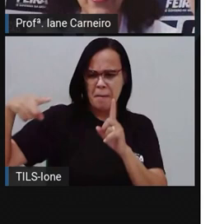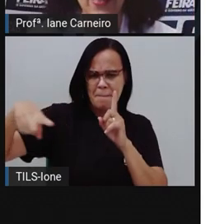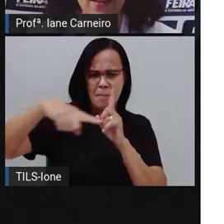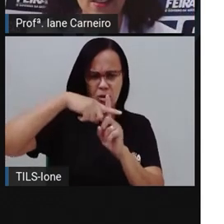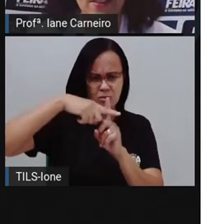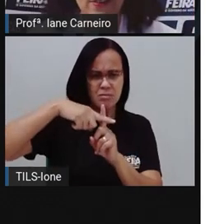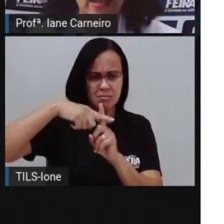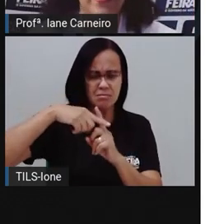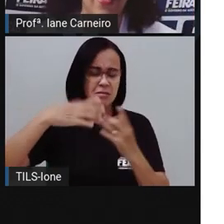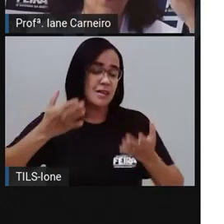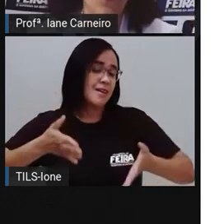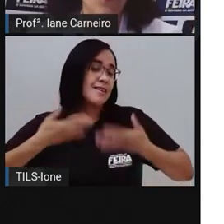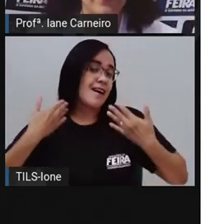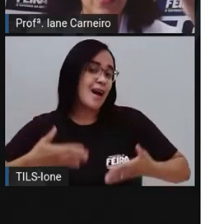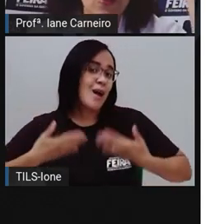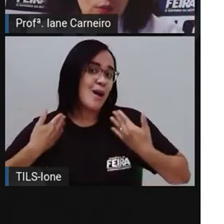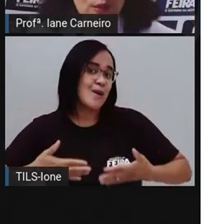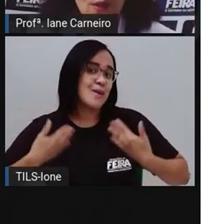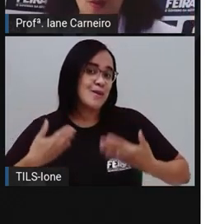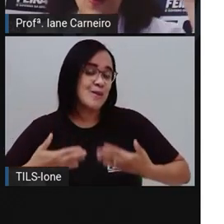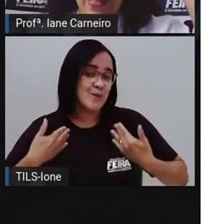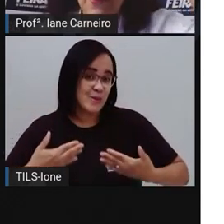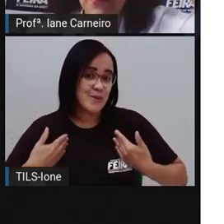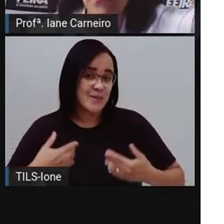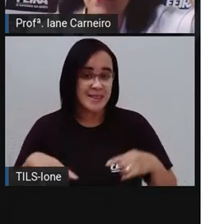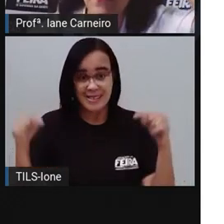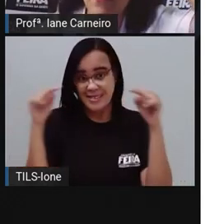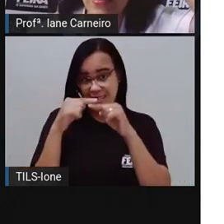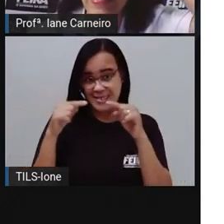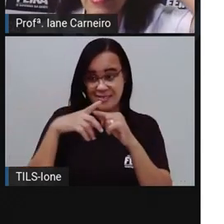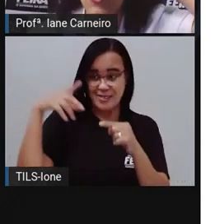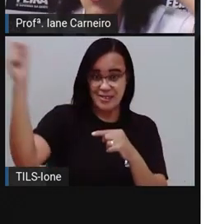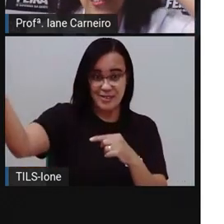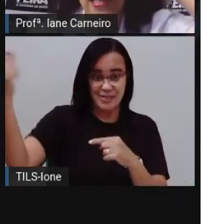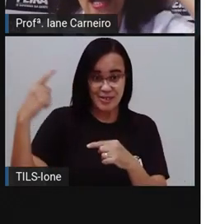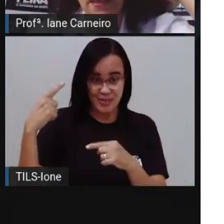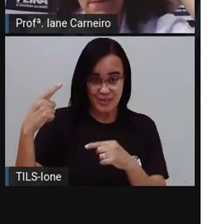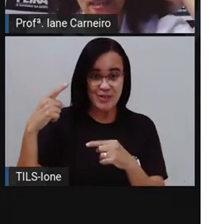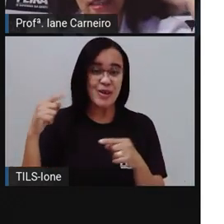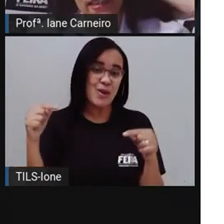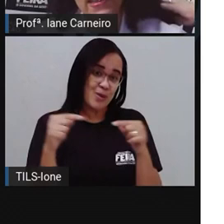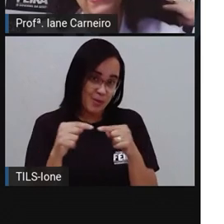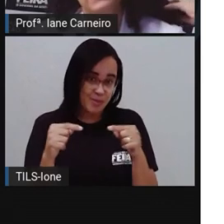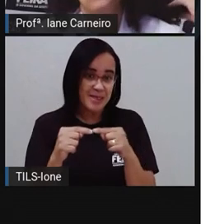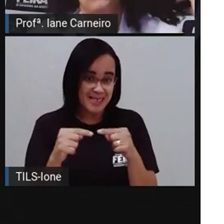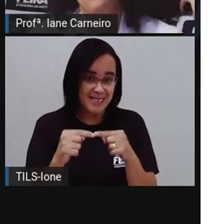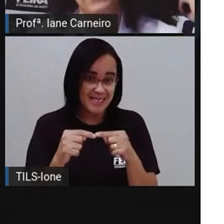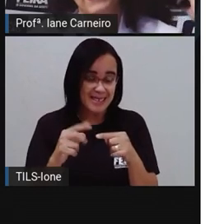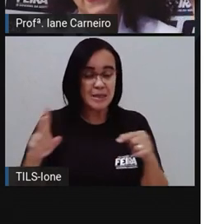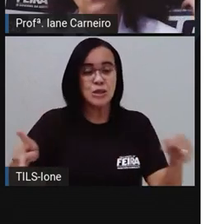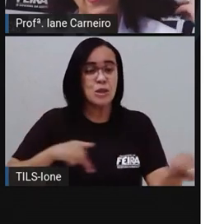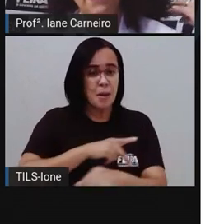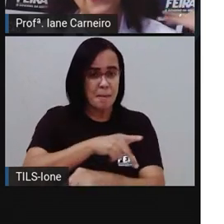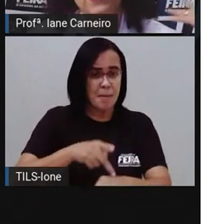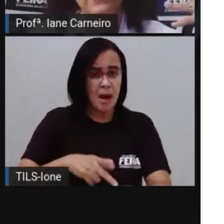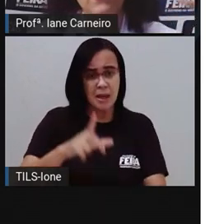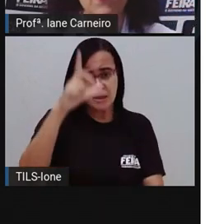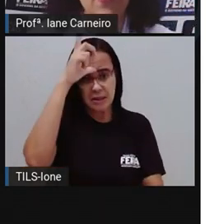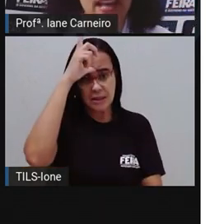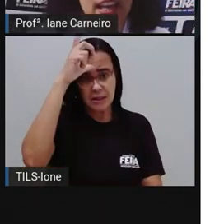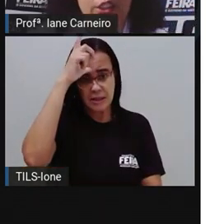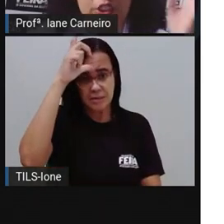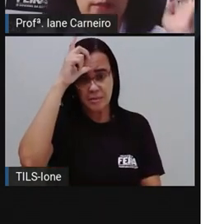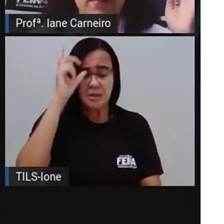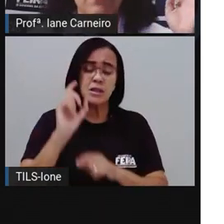Tanto é que ela é a cor da luz do sol, né? Já na Alemanha, o amarelo representa